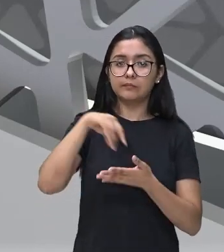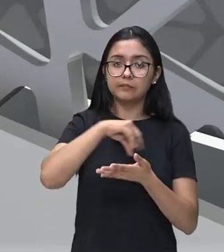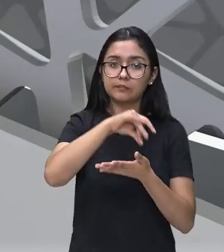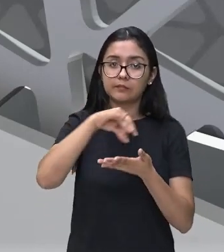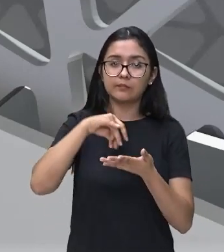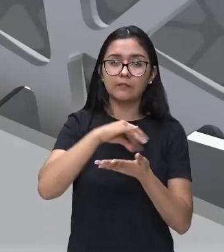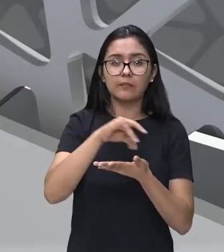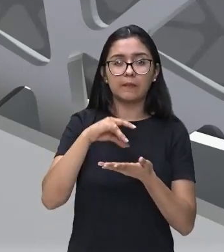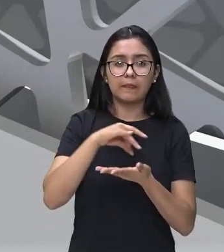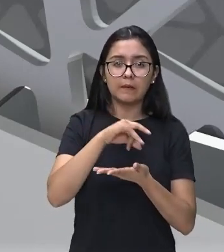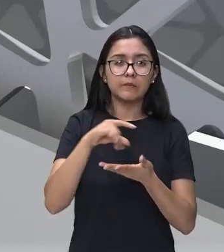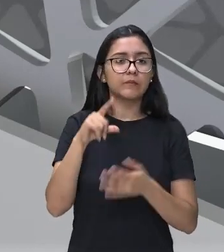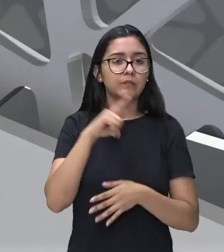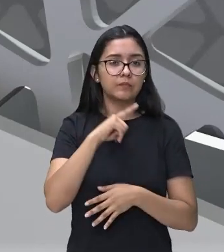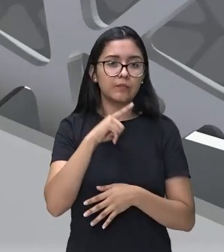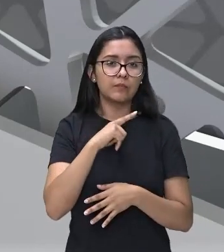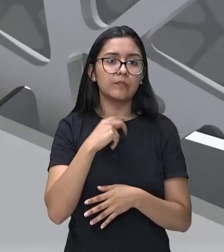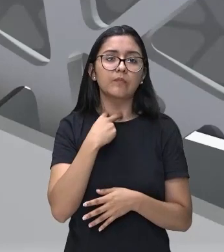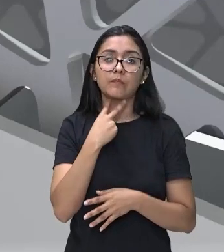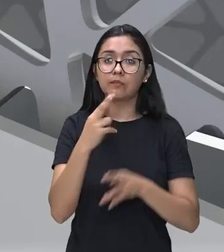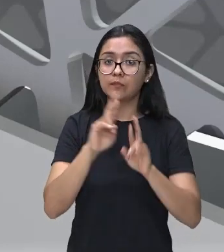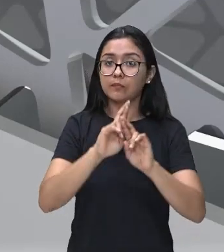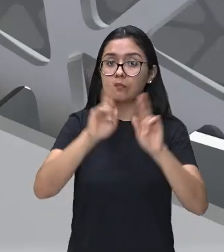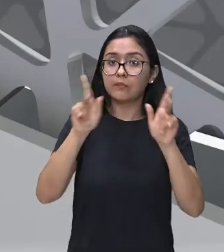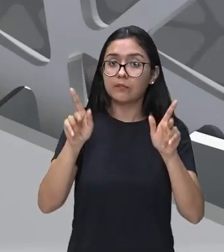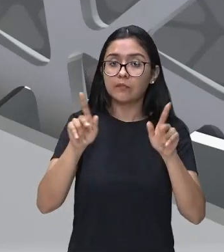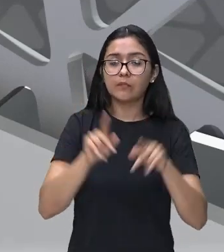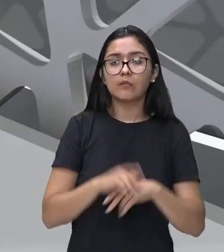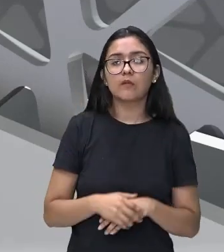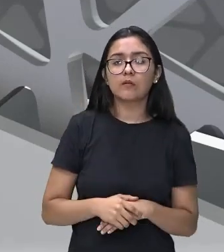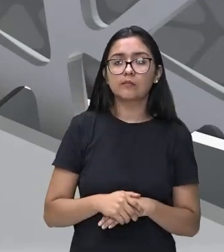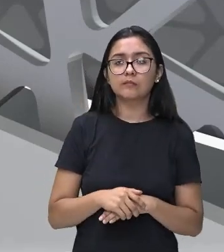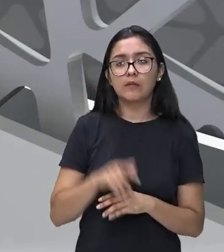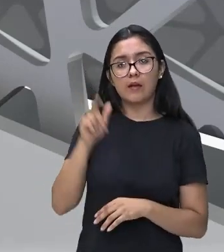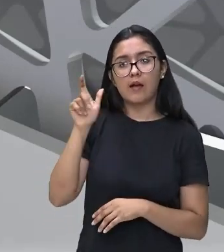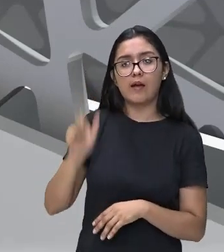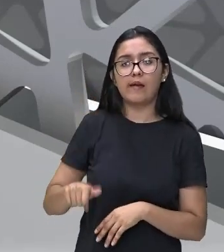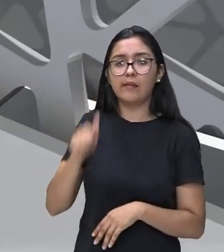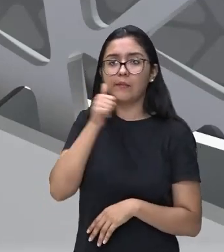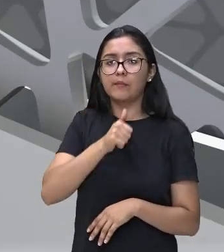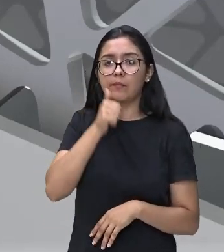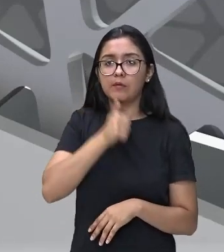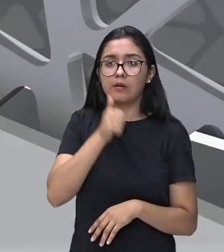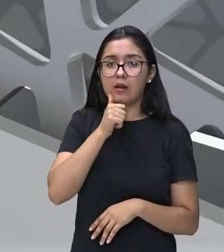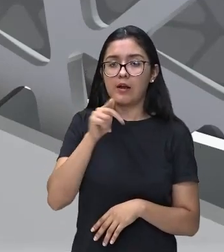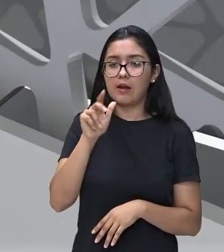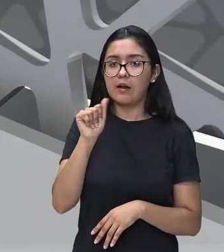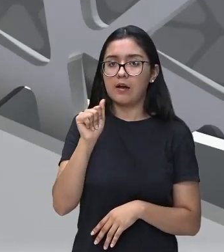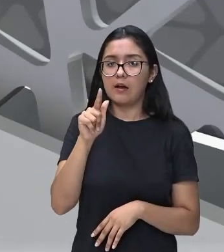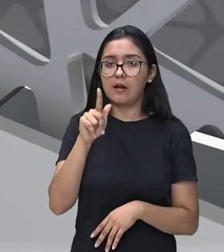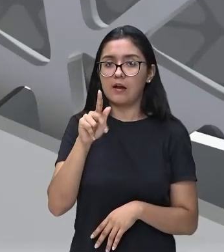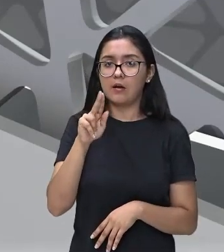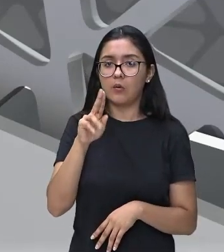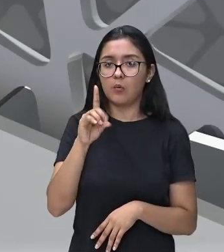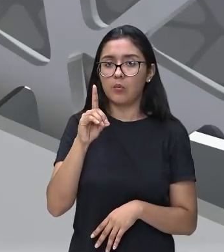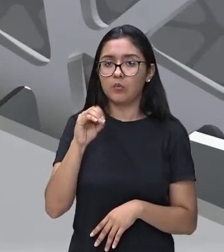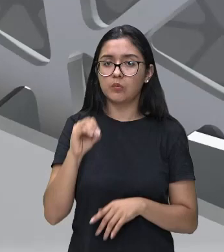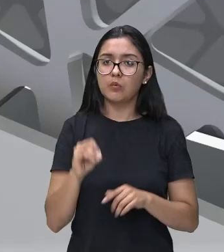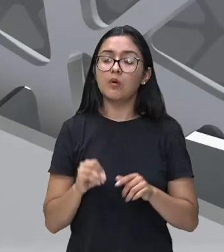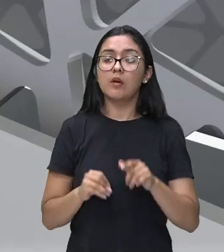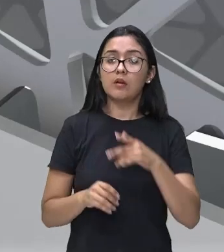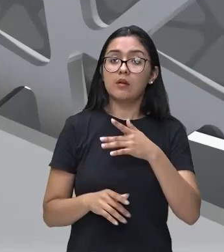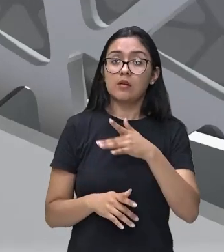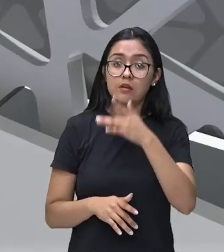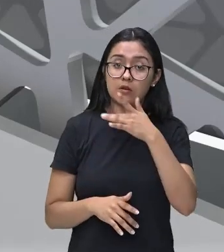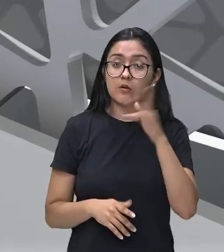que tem diferentes timbres, né? Um tem um timbre mais agudo, que é a professora Gabriela, e o professor